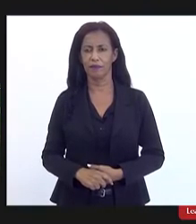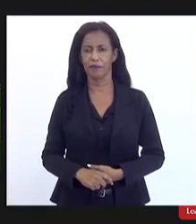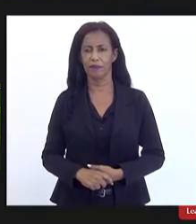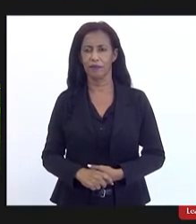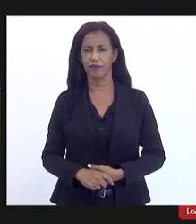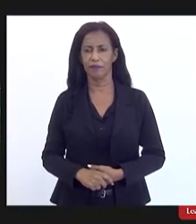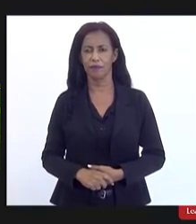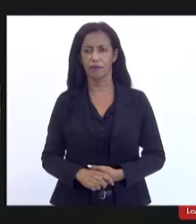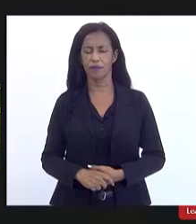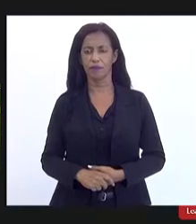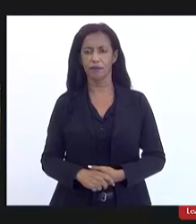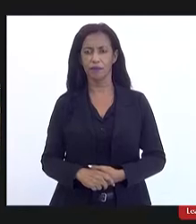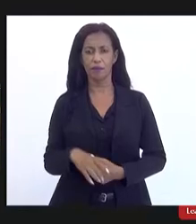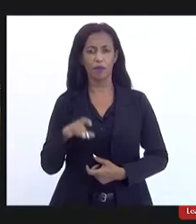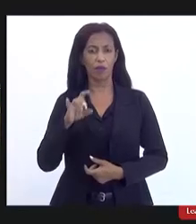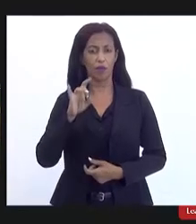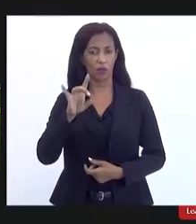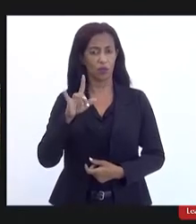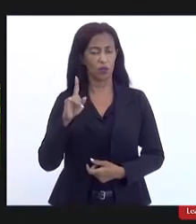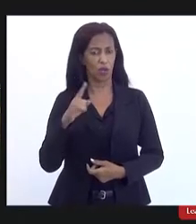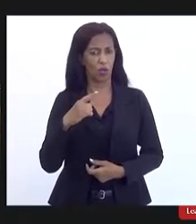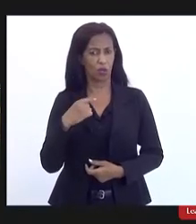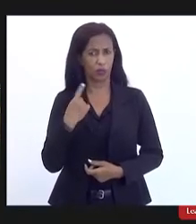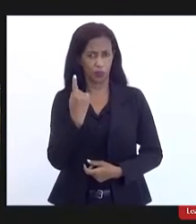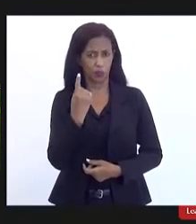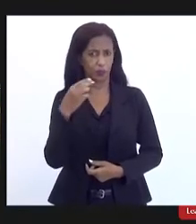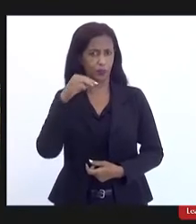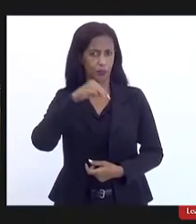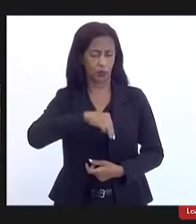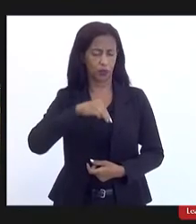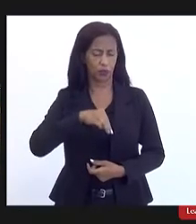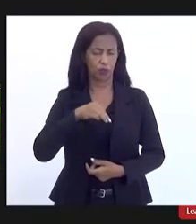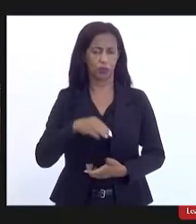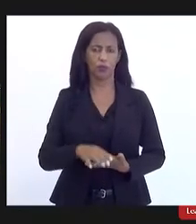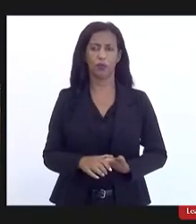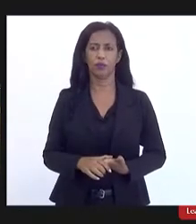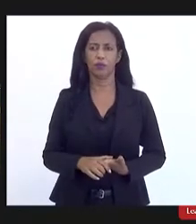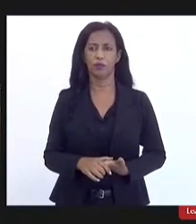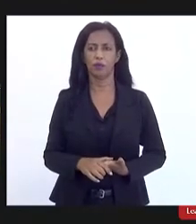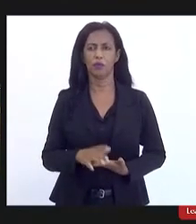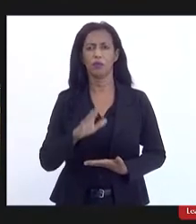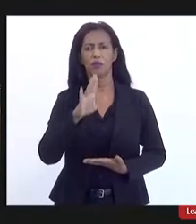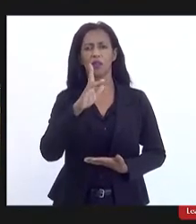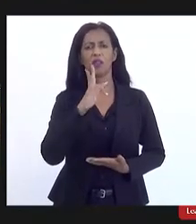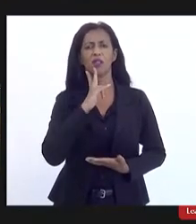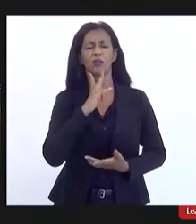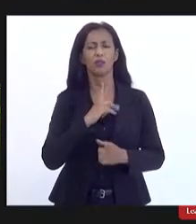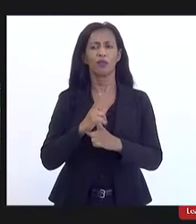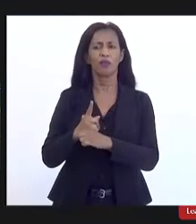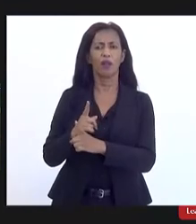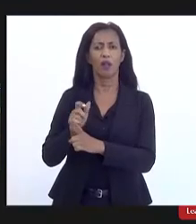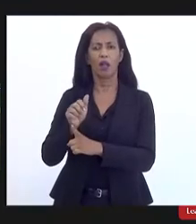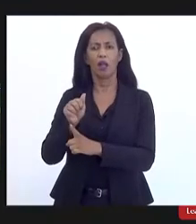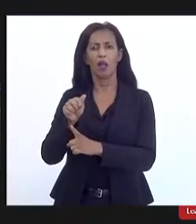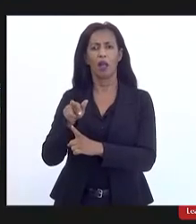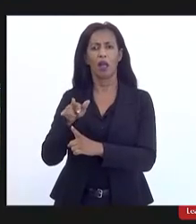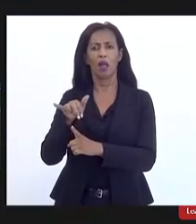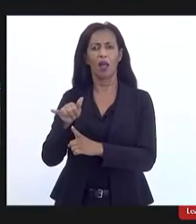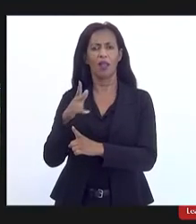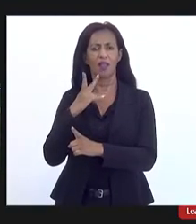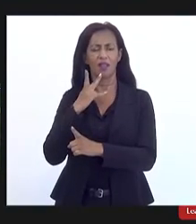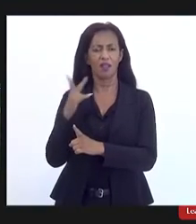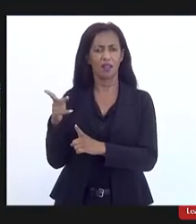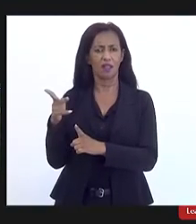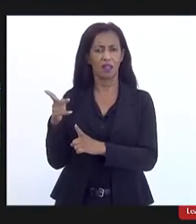só se me permite um minuto deixa eu só passar para o Ari que ele está escrito ele cedeu a